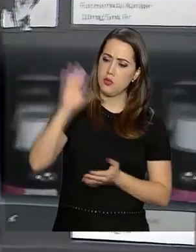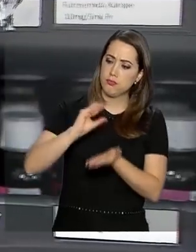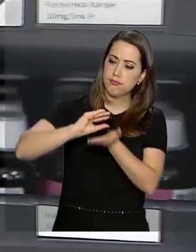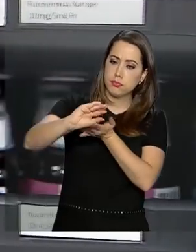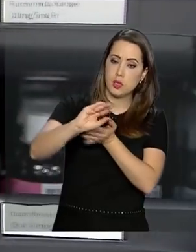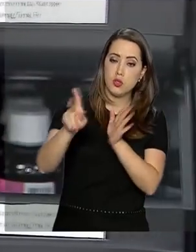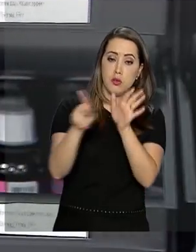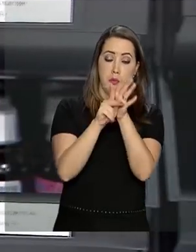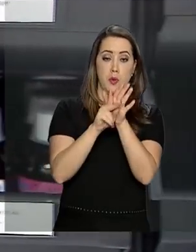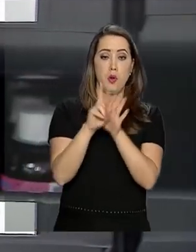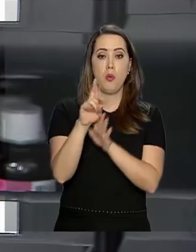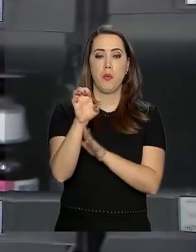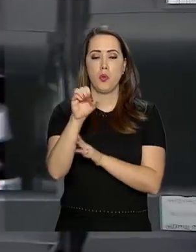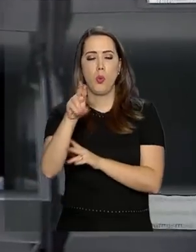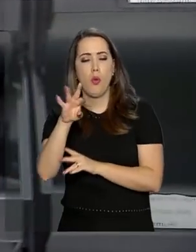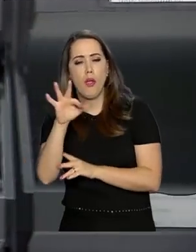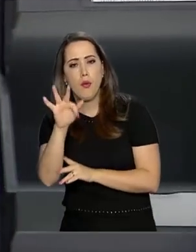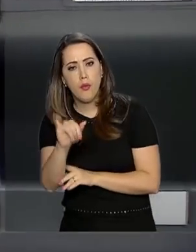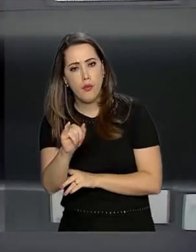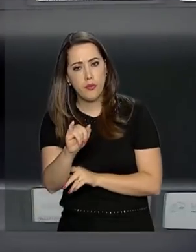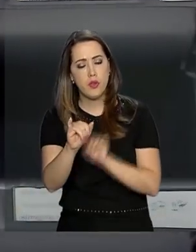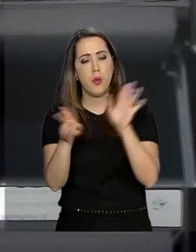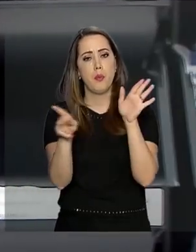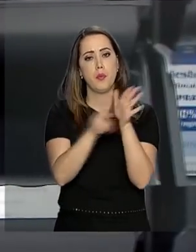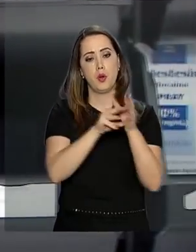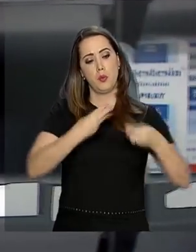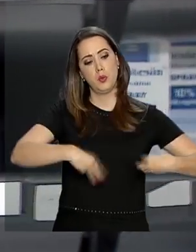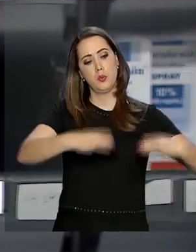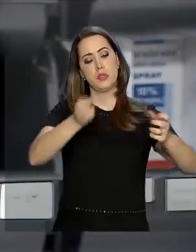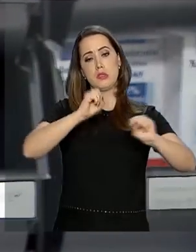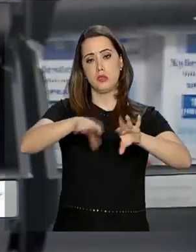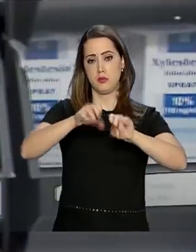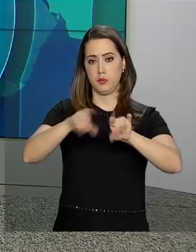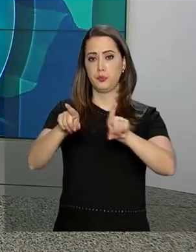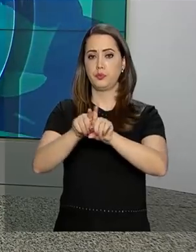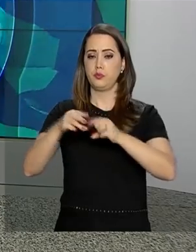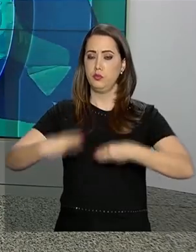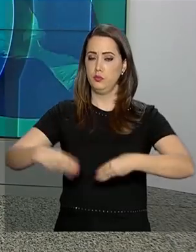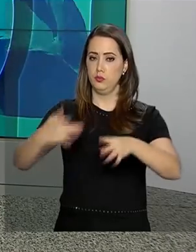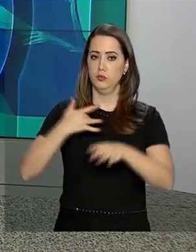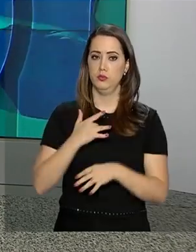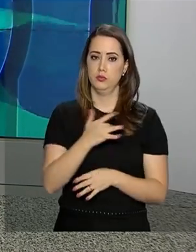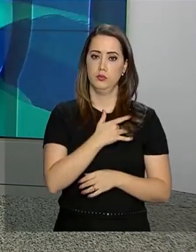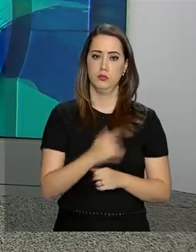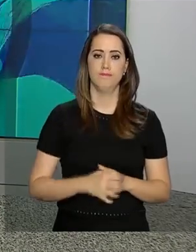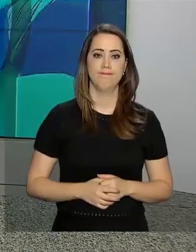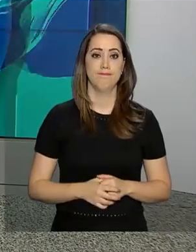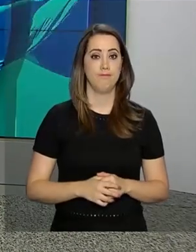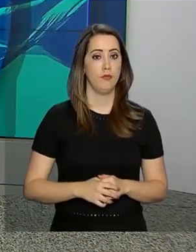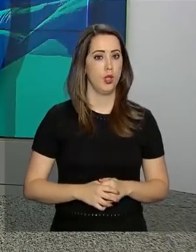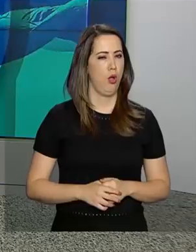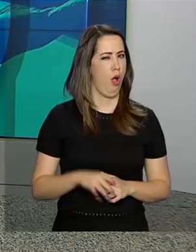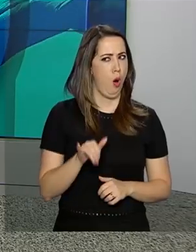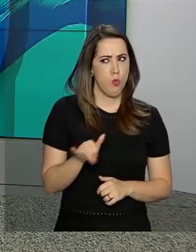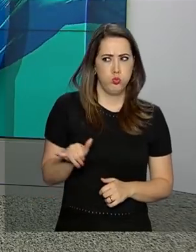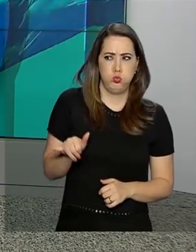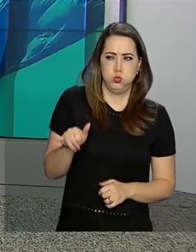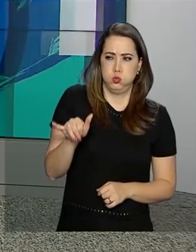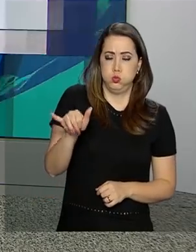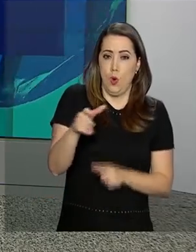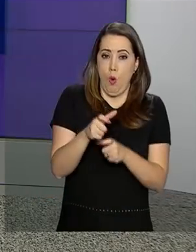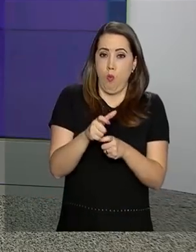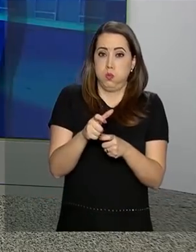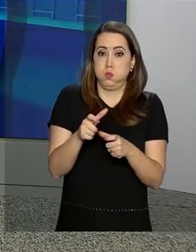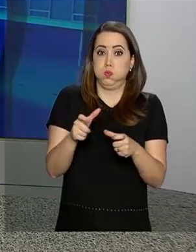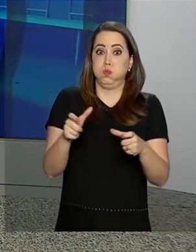recursos do Reufi vindos dos Ministérios da Educação e da Saúde. A maior aeronave militar já